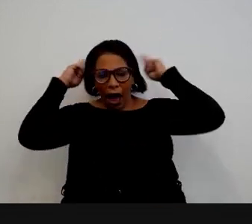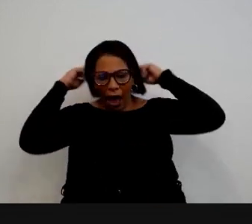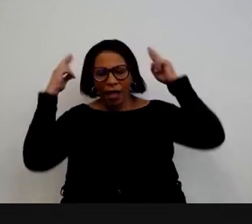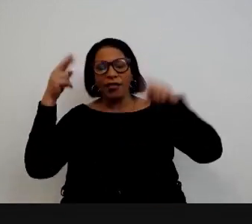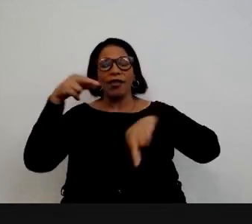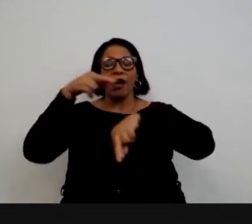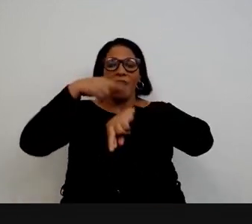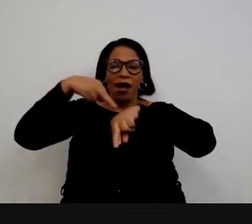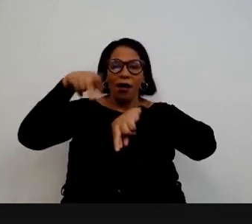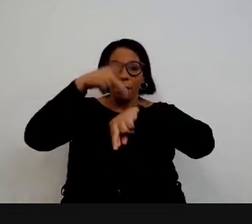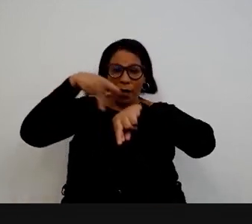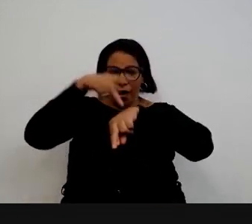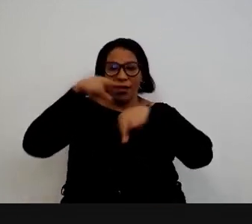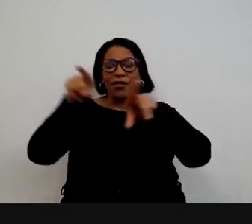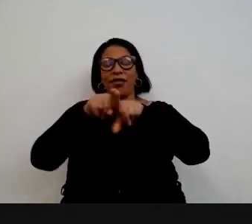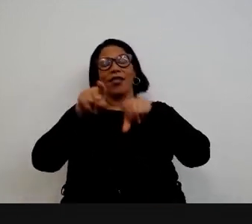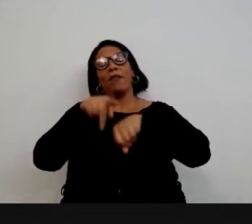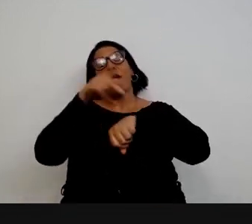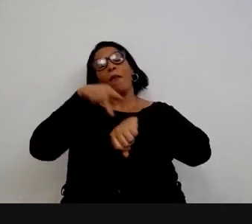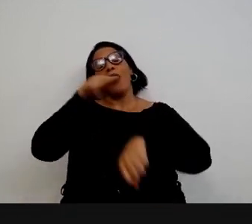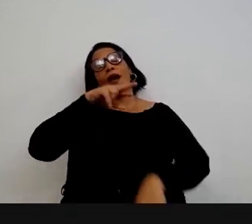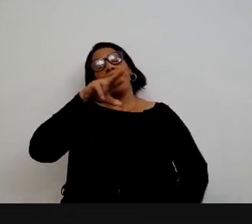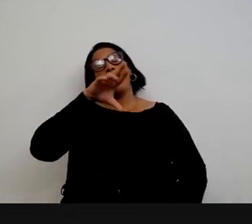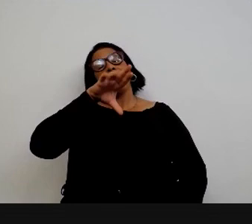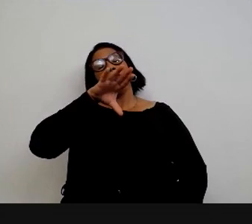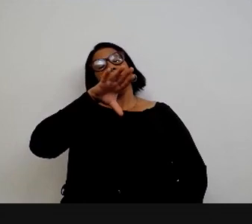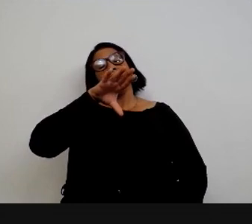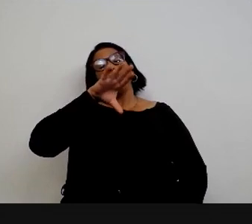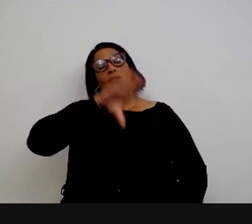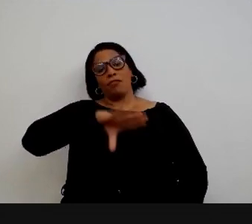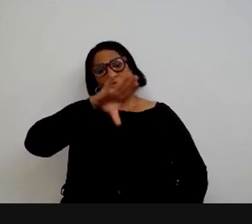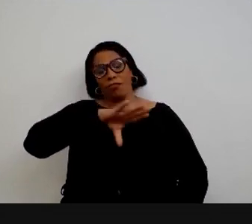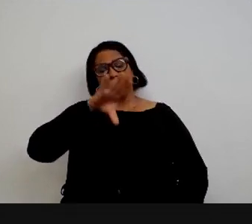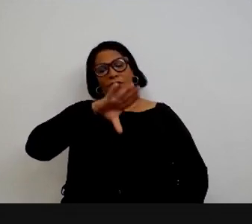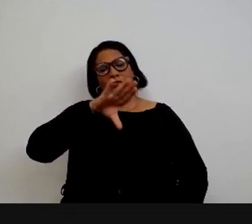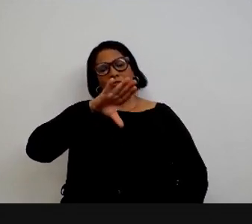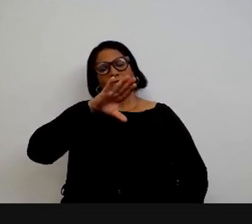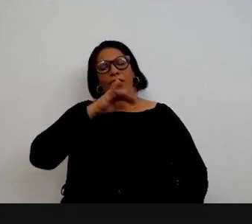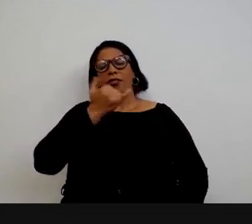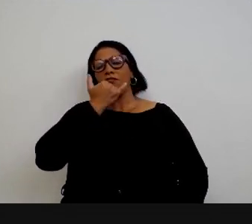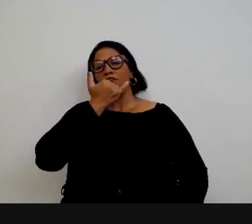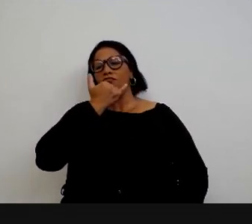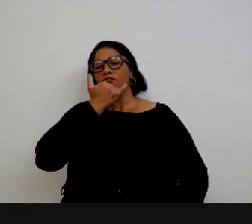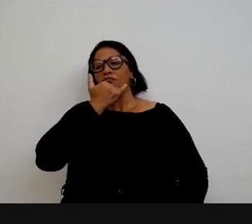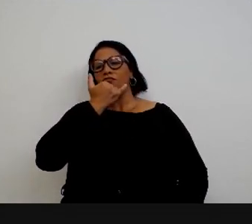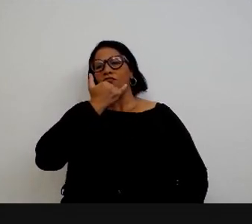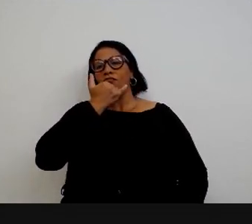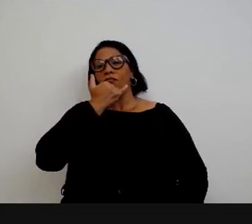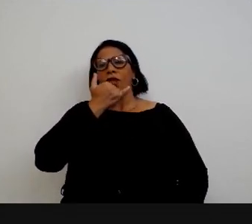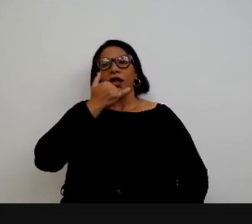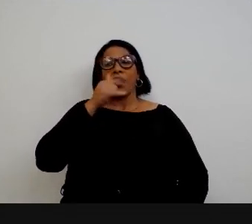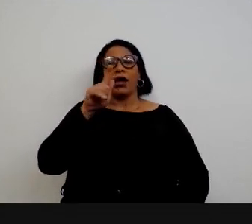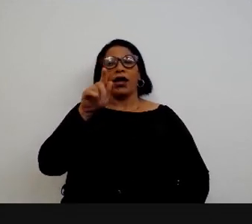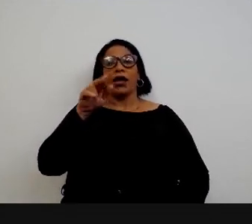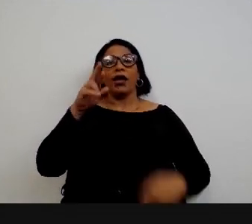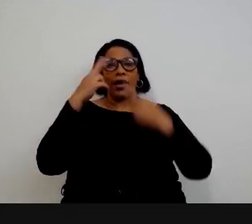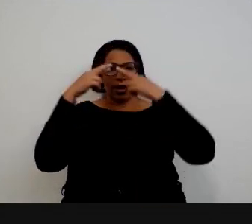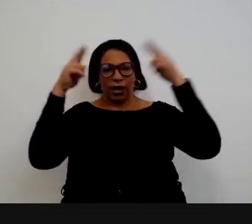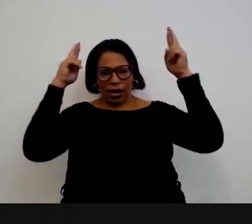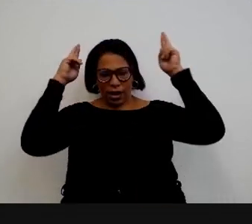fato de tal formação existir em praticamente todas as sociedades e a pergunta que ele traz então ele poderia esclarecer em que